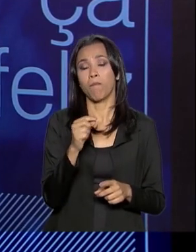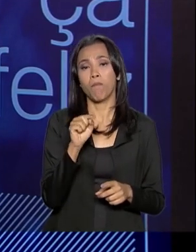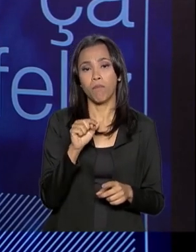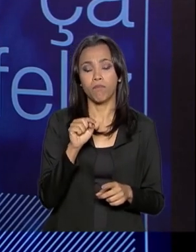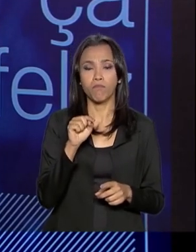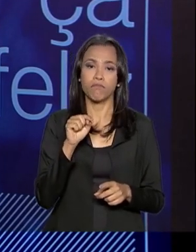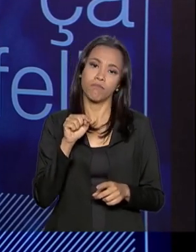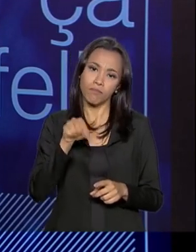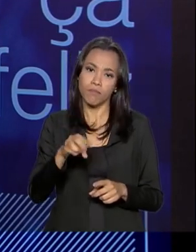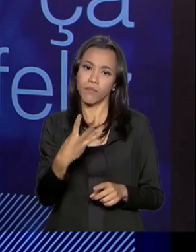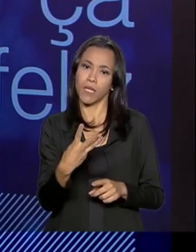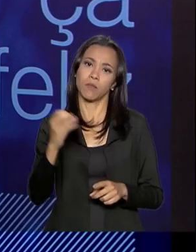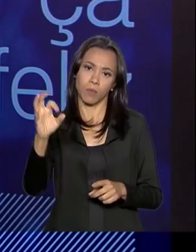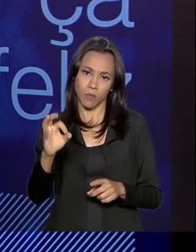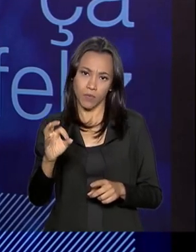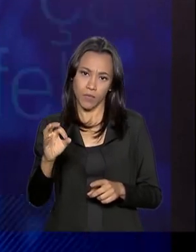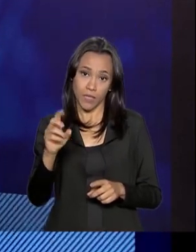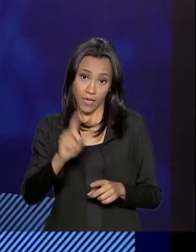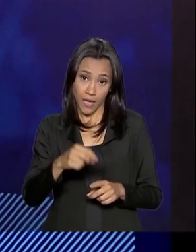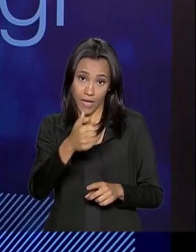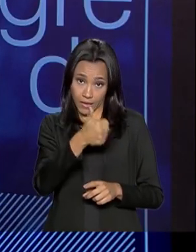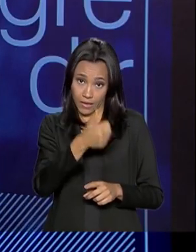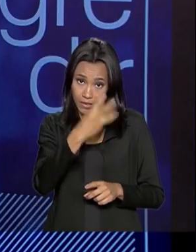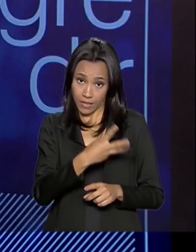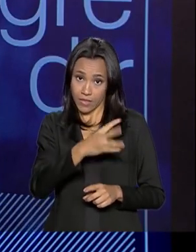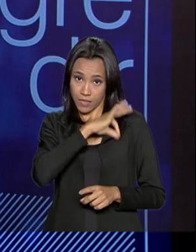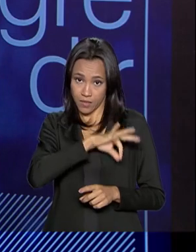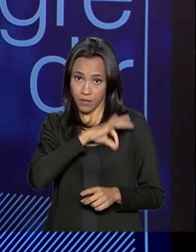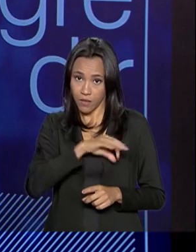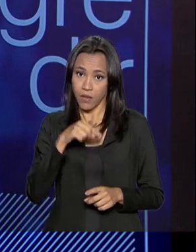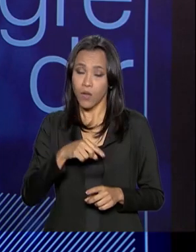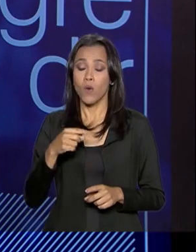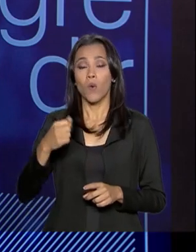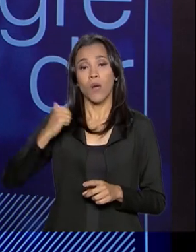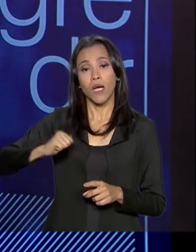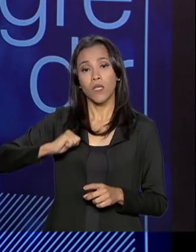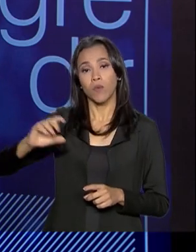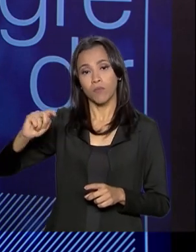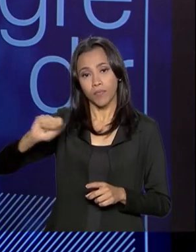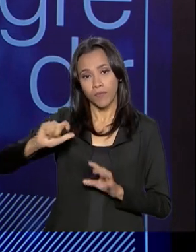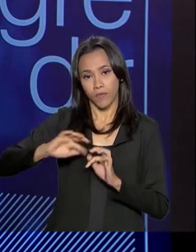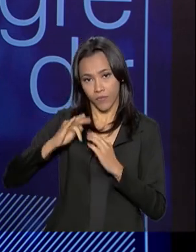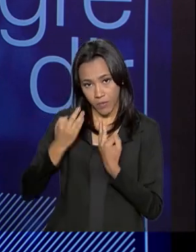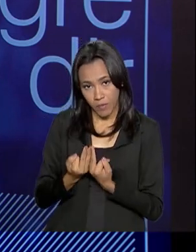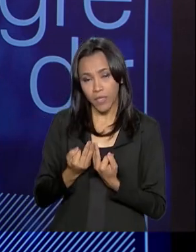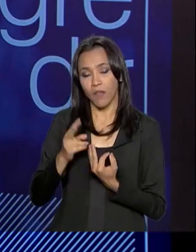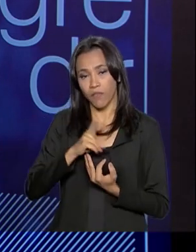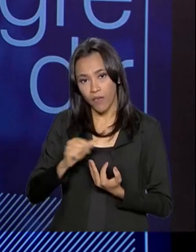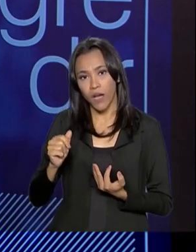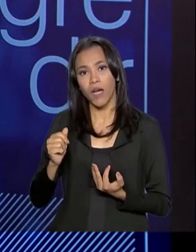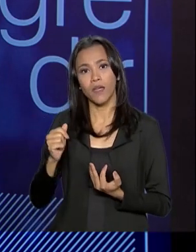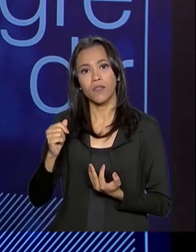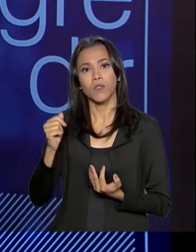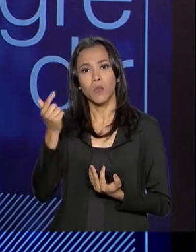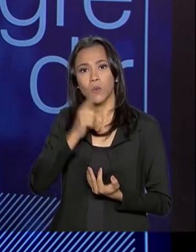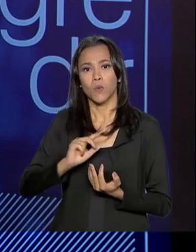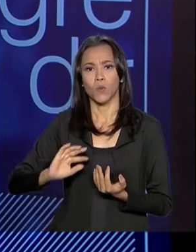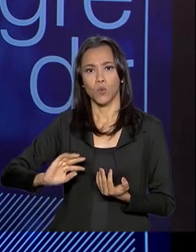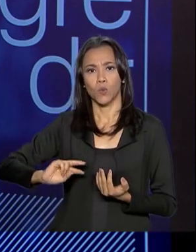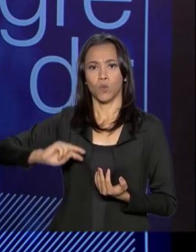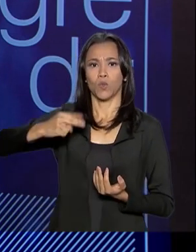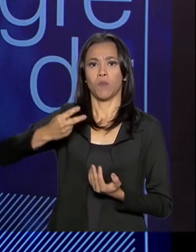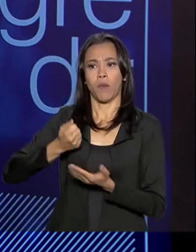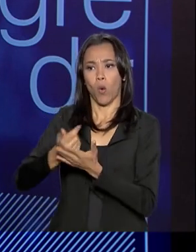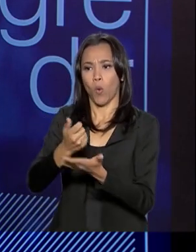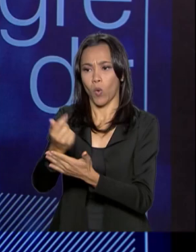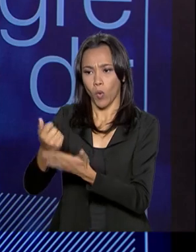décima terceira parcela, o Bolsa Família vai chegar a ter o seu maior poder aquisitivo na história, porque a